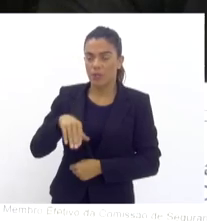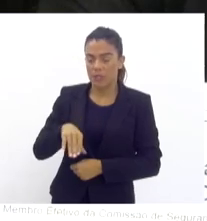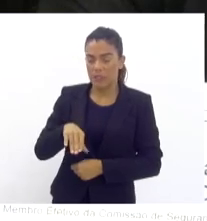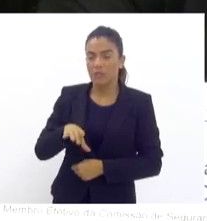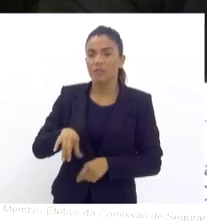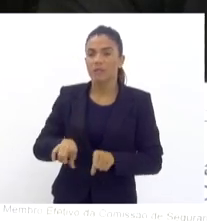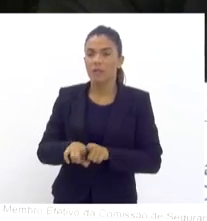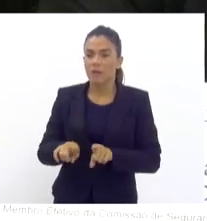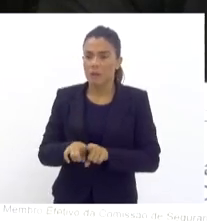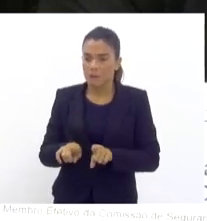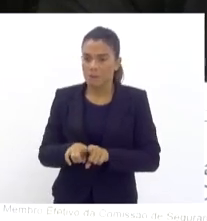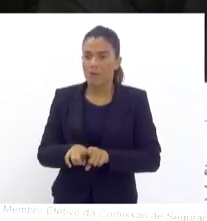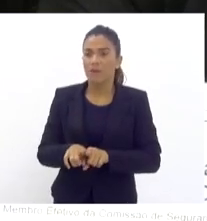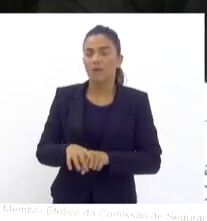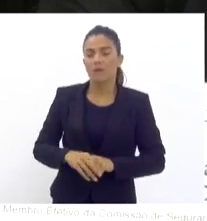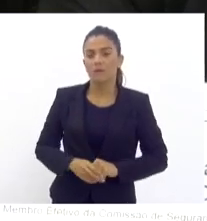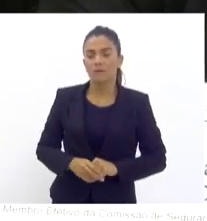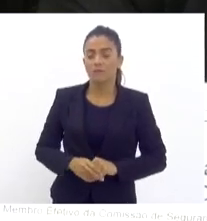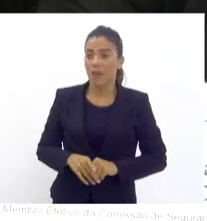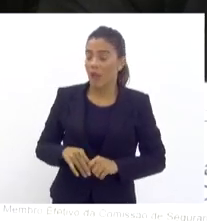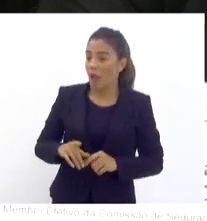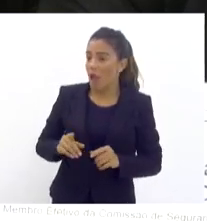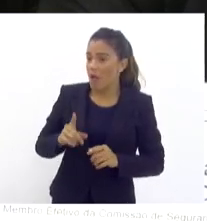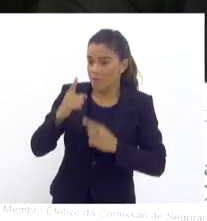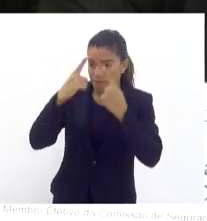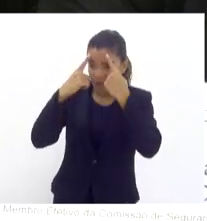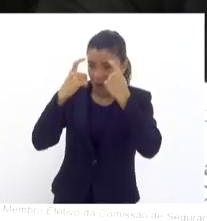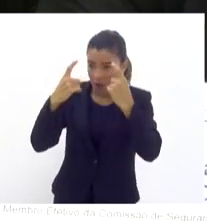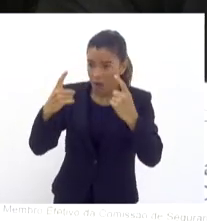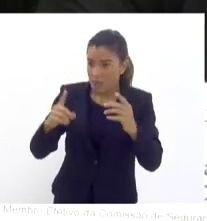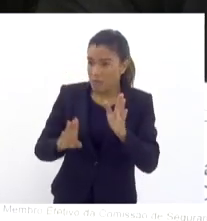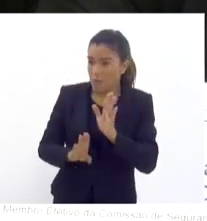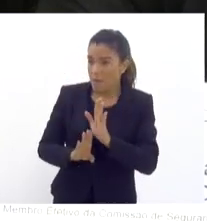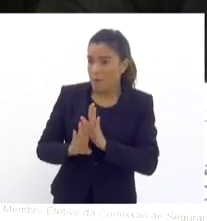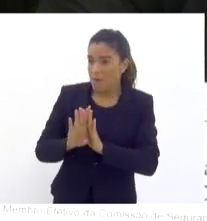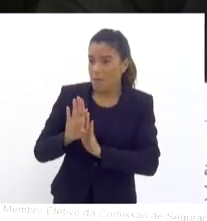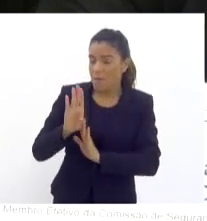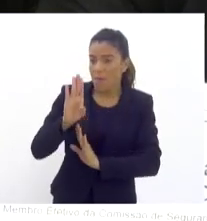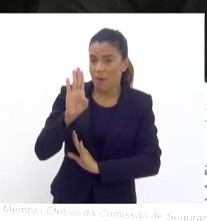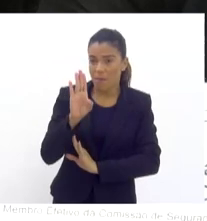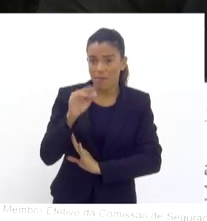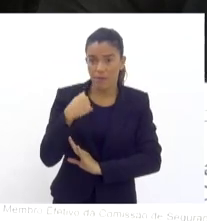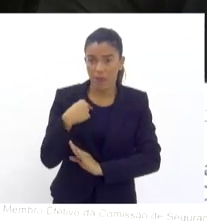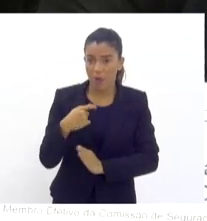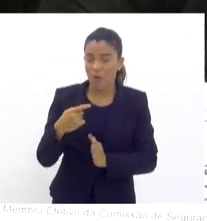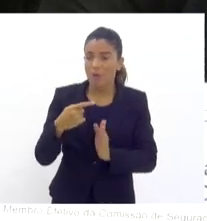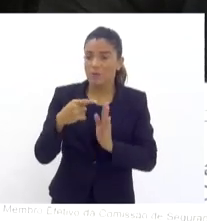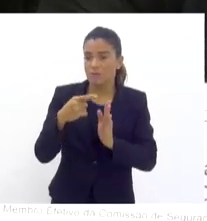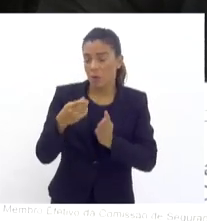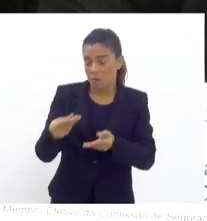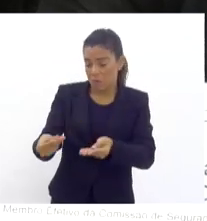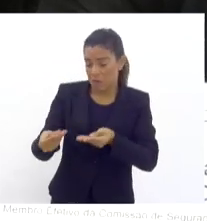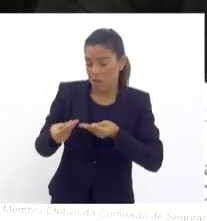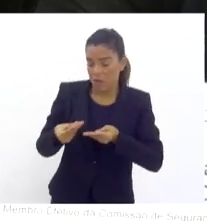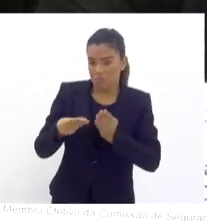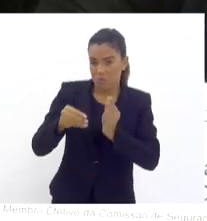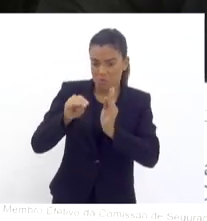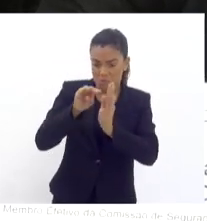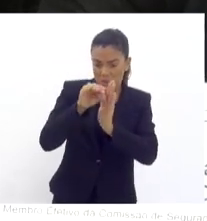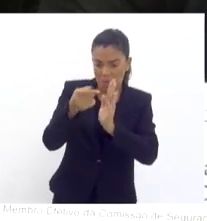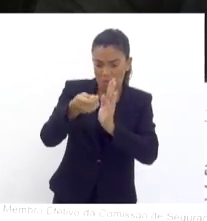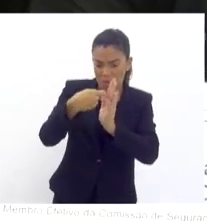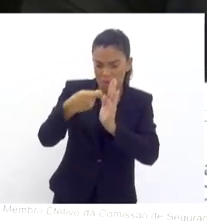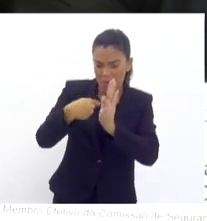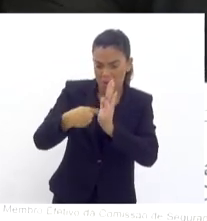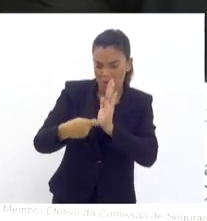violência aumentou muito, e eu recebi uma baixa assinada, deputado Márcio Gualberto, de